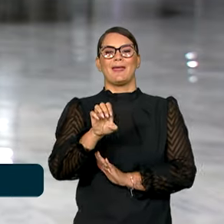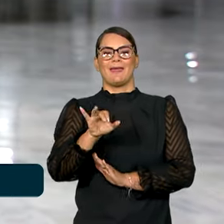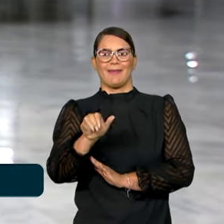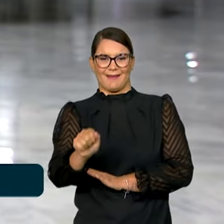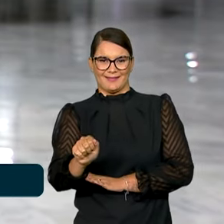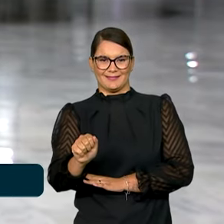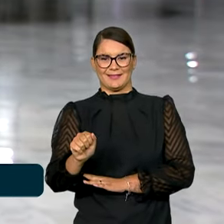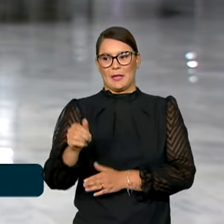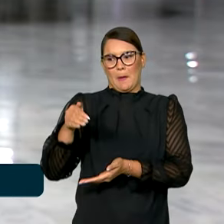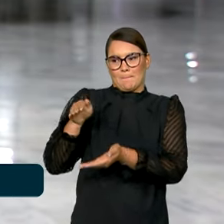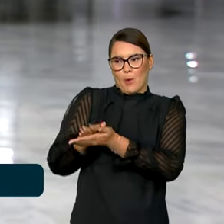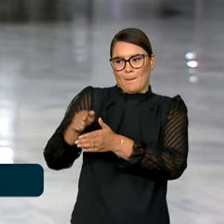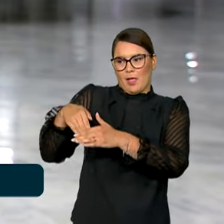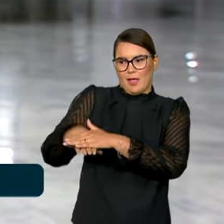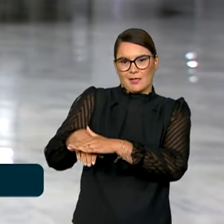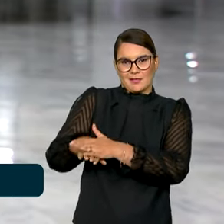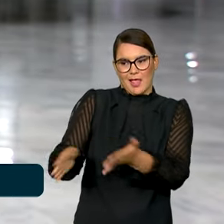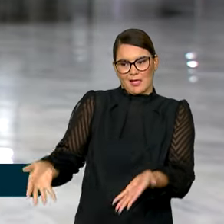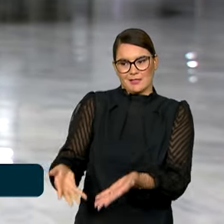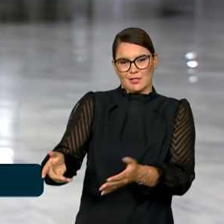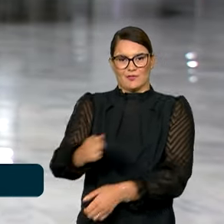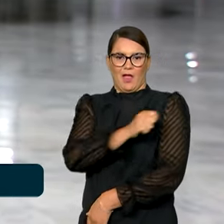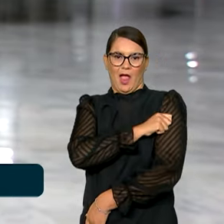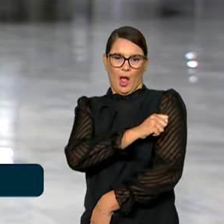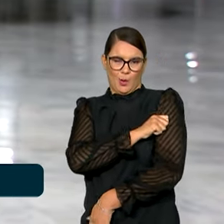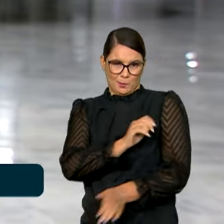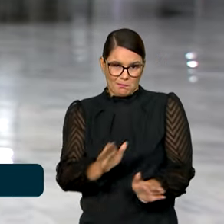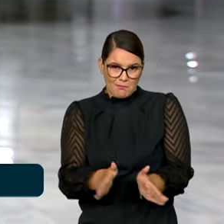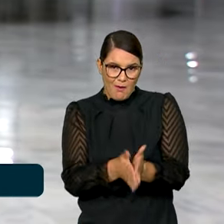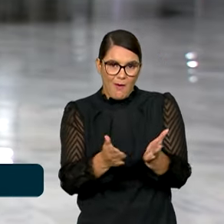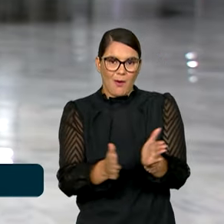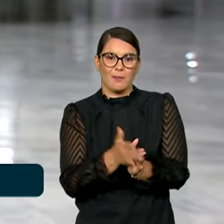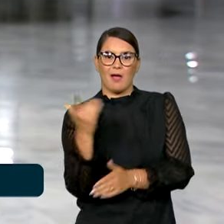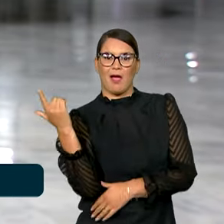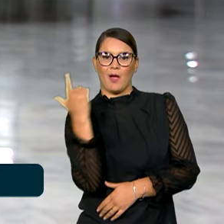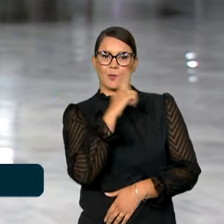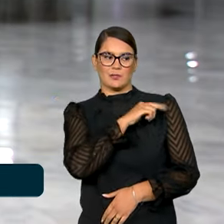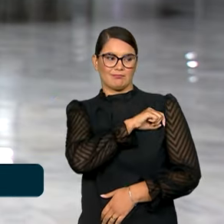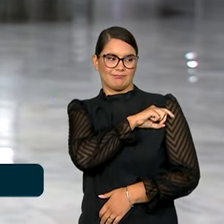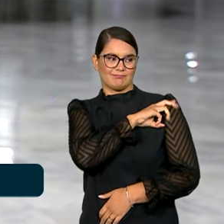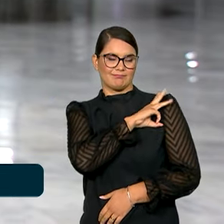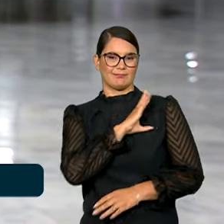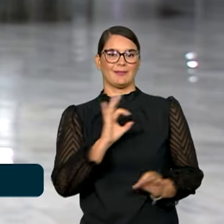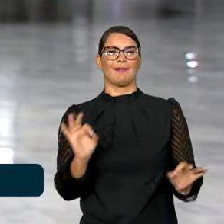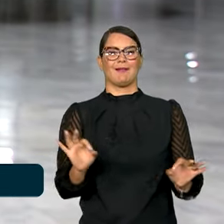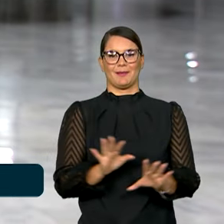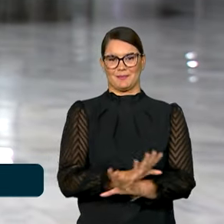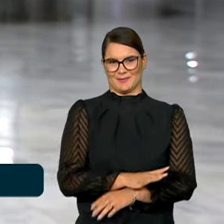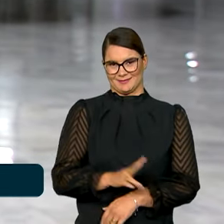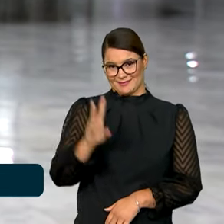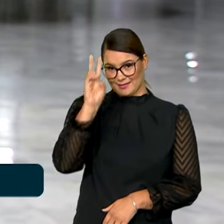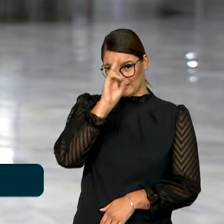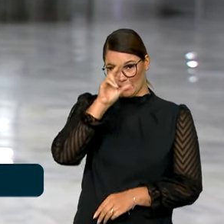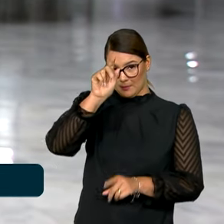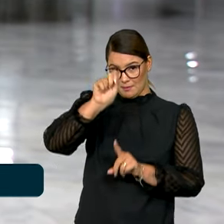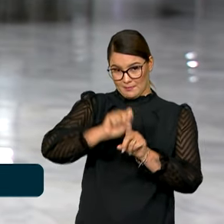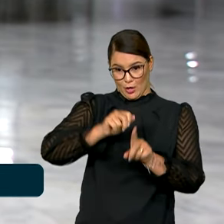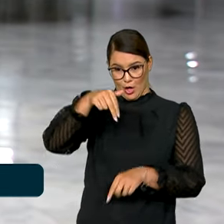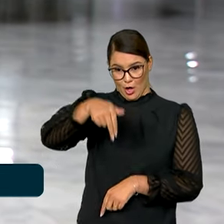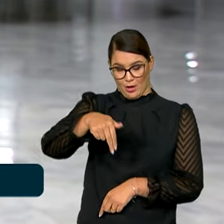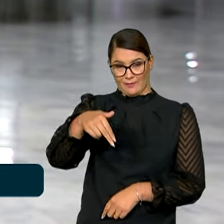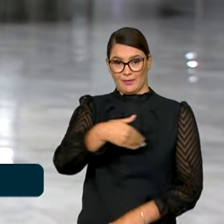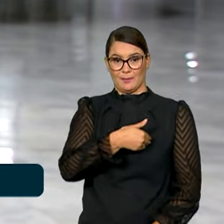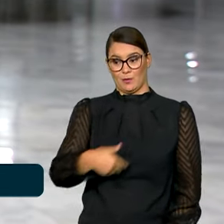poupança para incentivar alunos de baixa renda a finalizarem o ensino médio. Vale lembrar que em novembro o governo